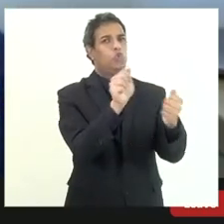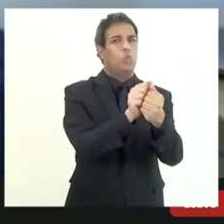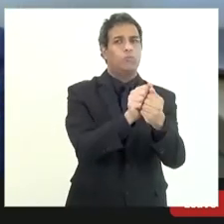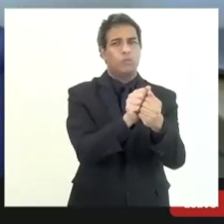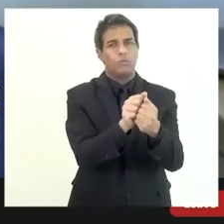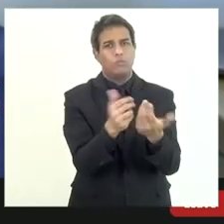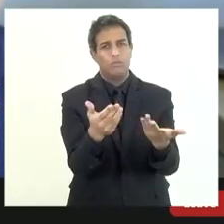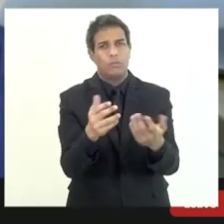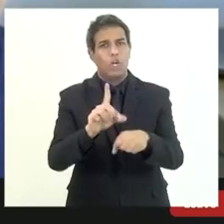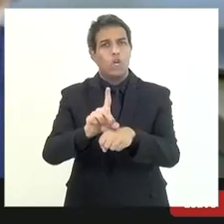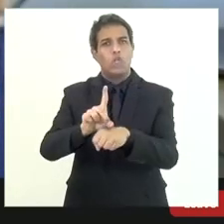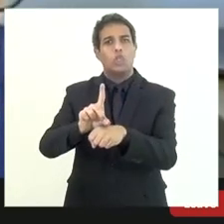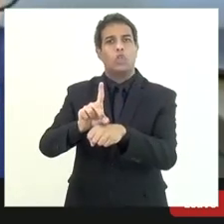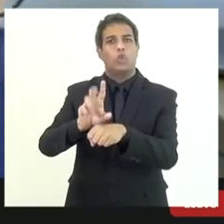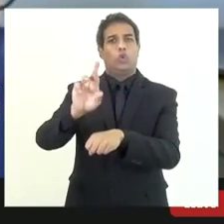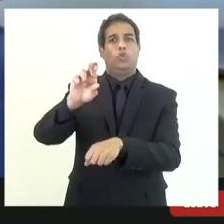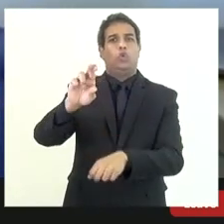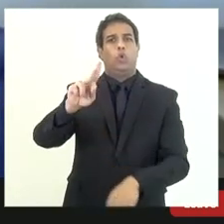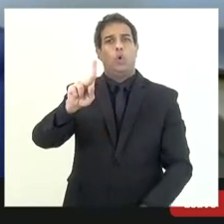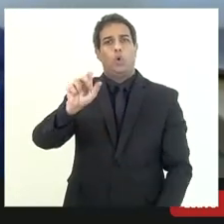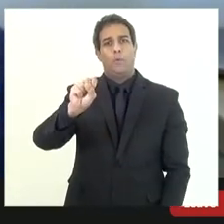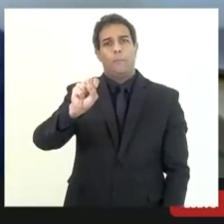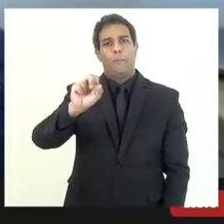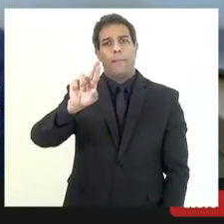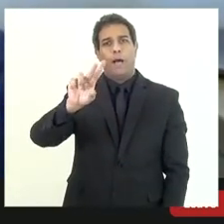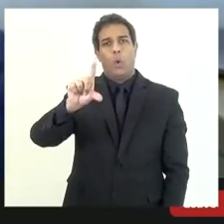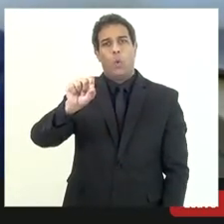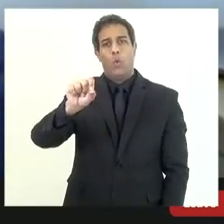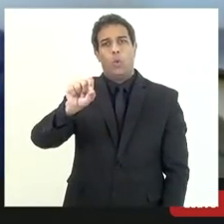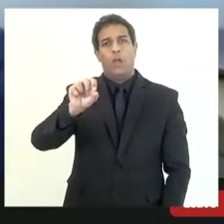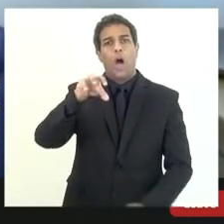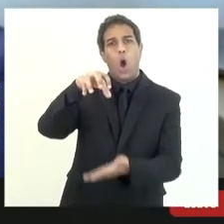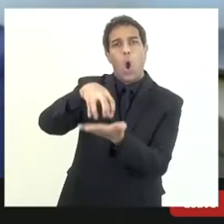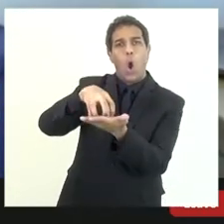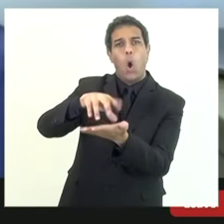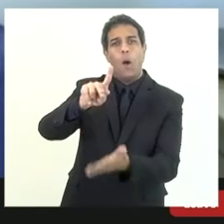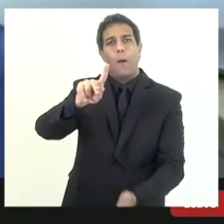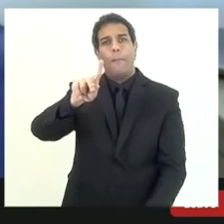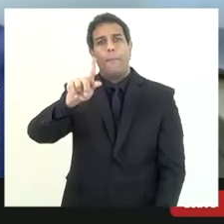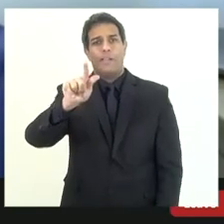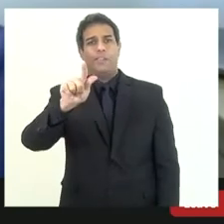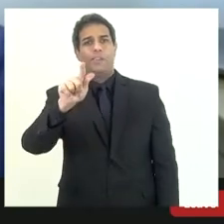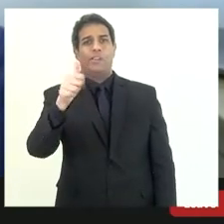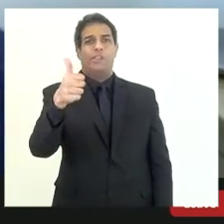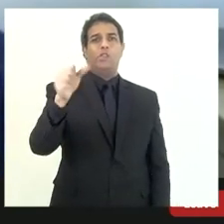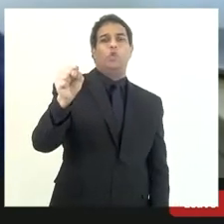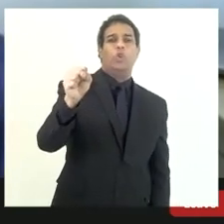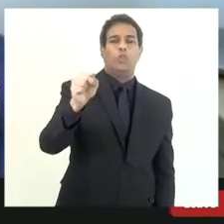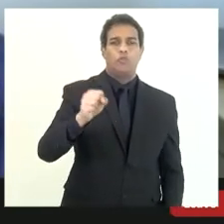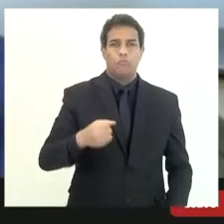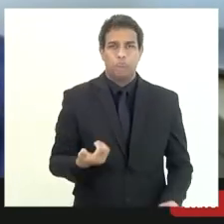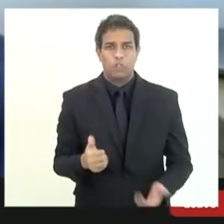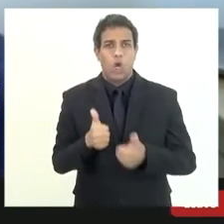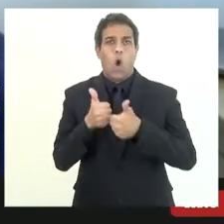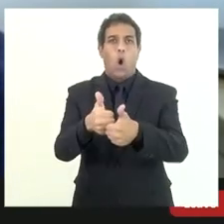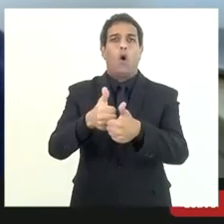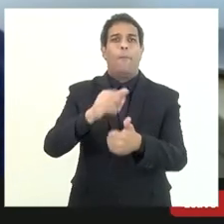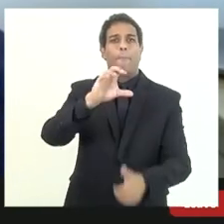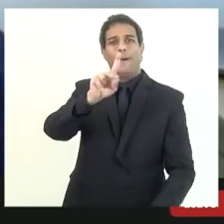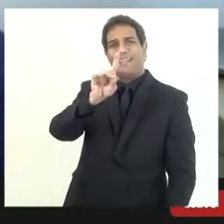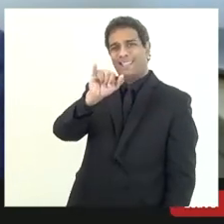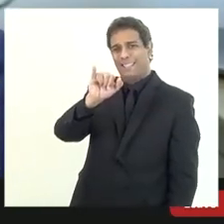doutor Paulo Henrique da PG18 que tem acompanhado a CPI porque eu